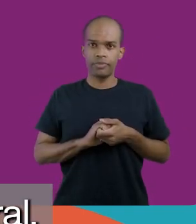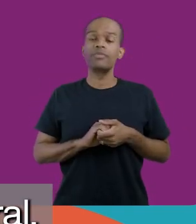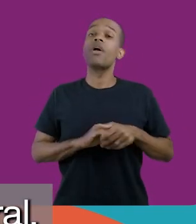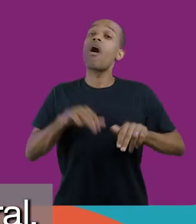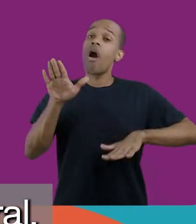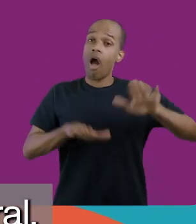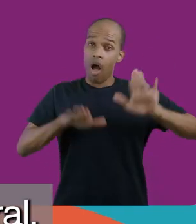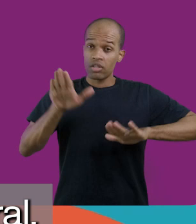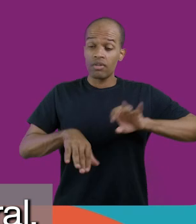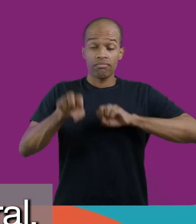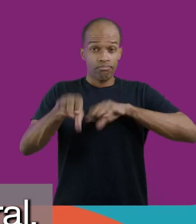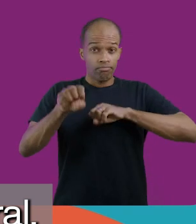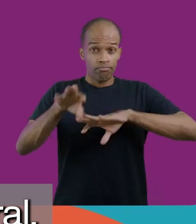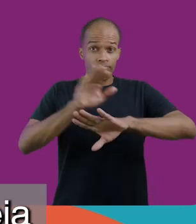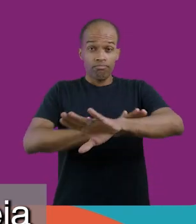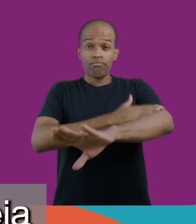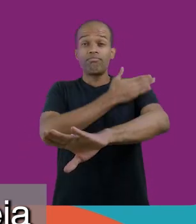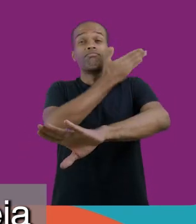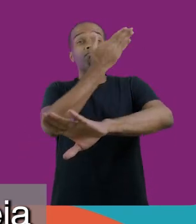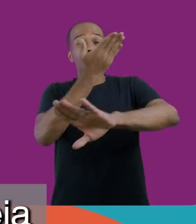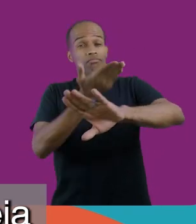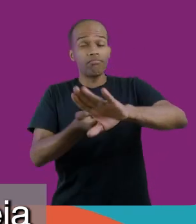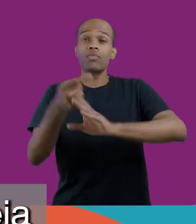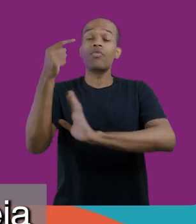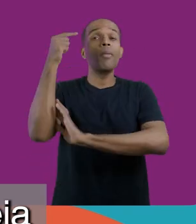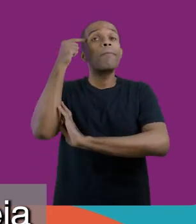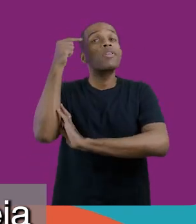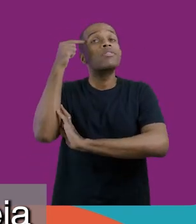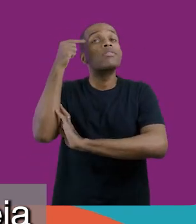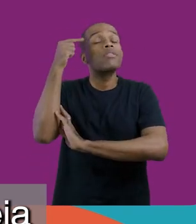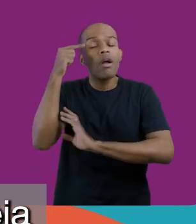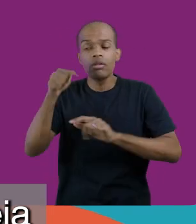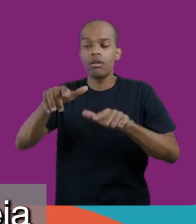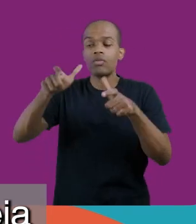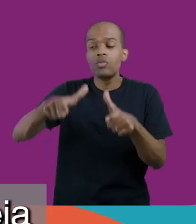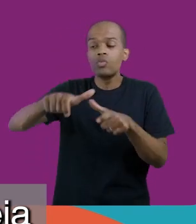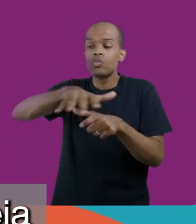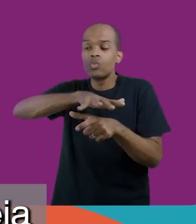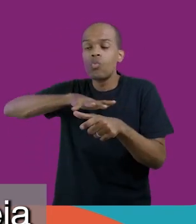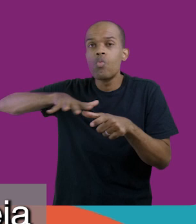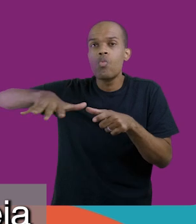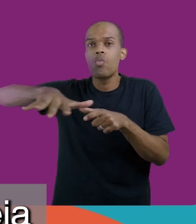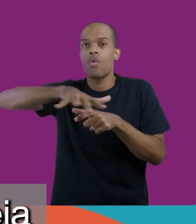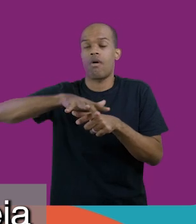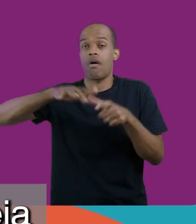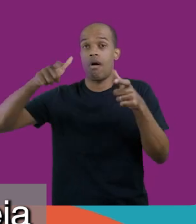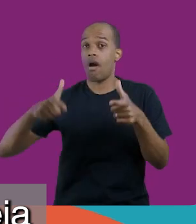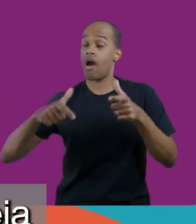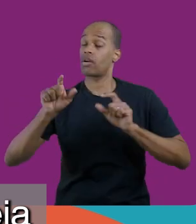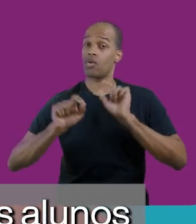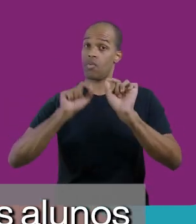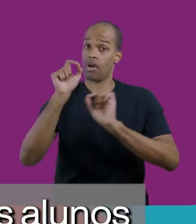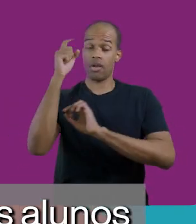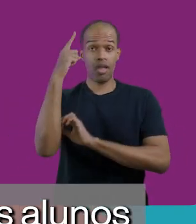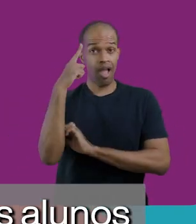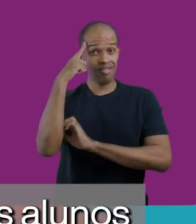vezes a educação em tempo integral foi pensada em um ambiente onde a